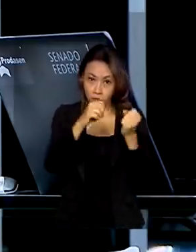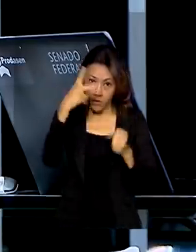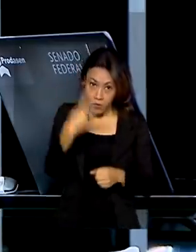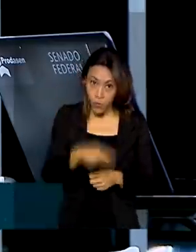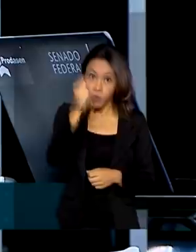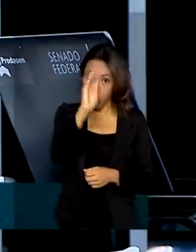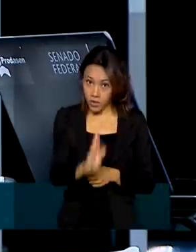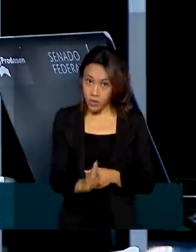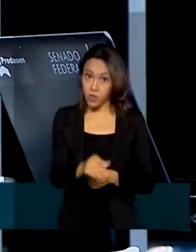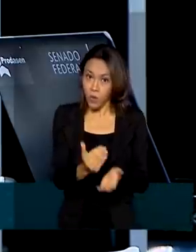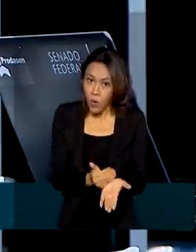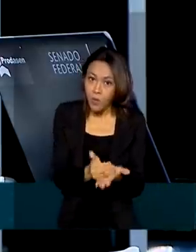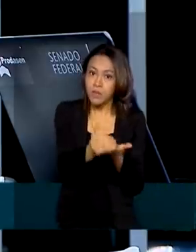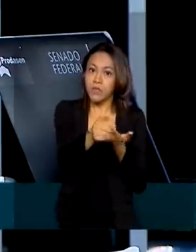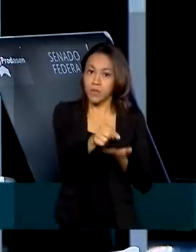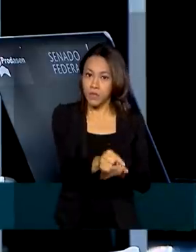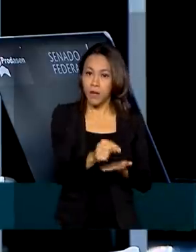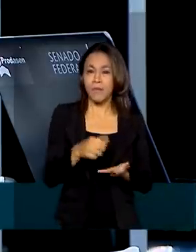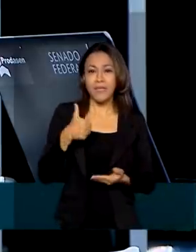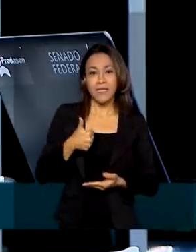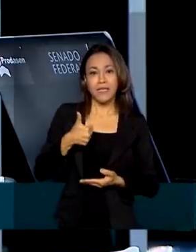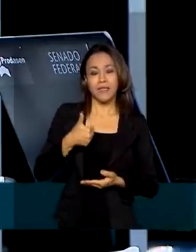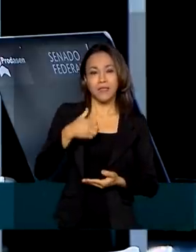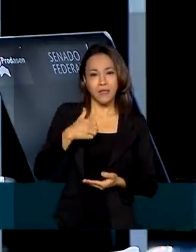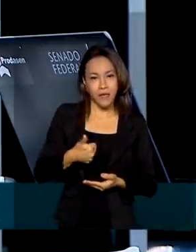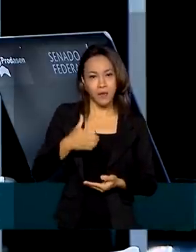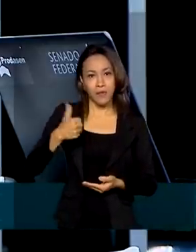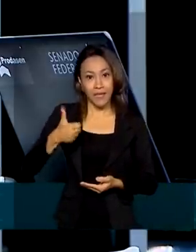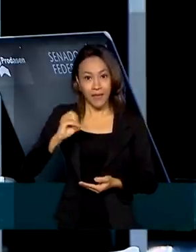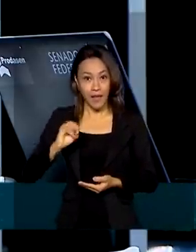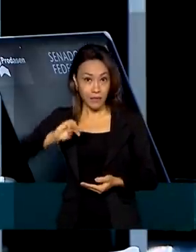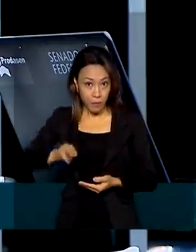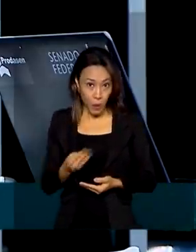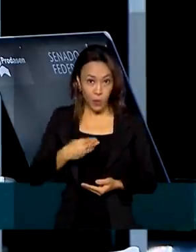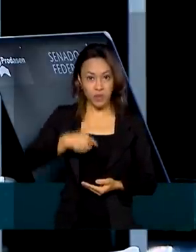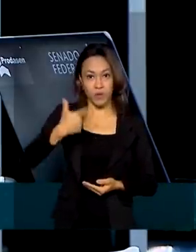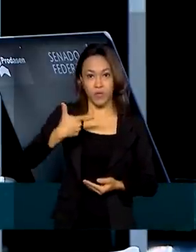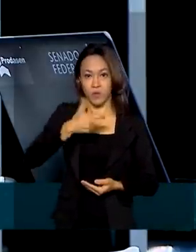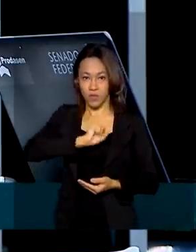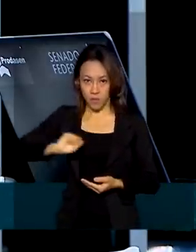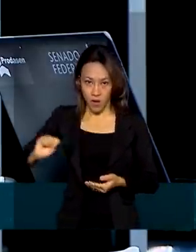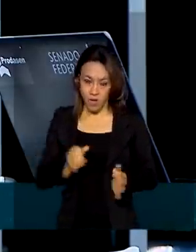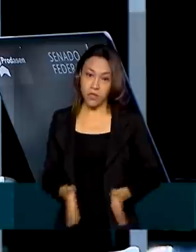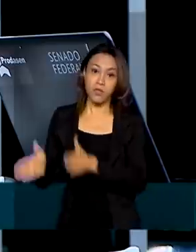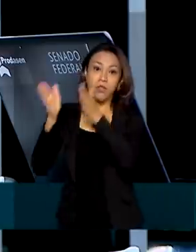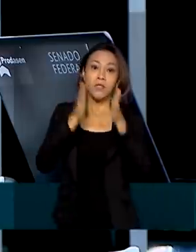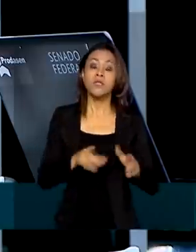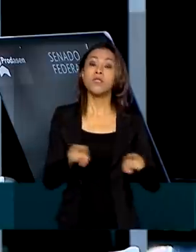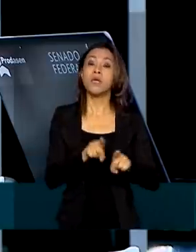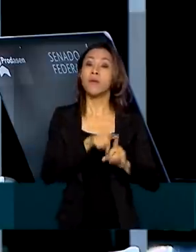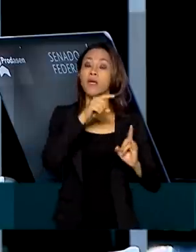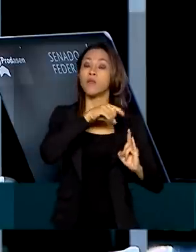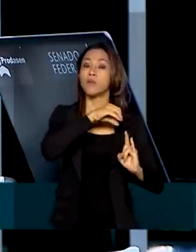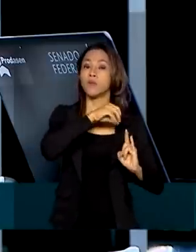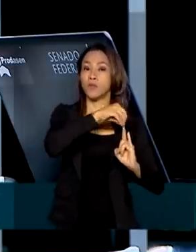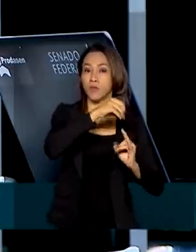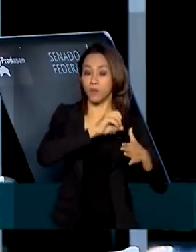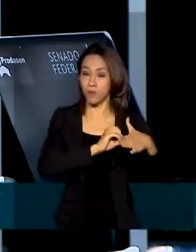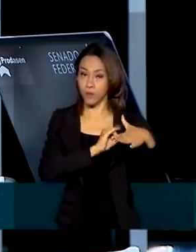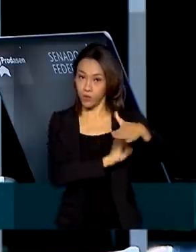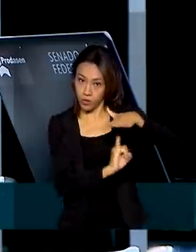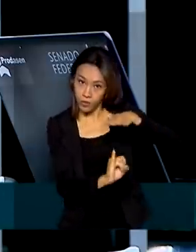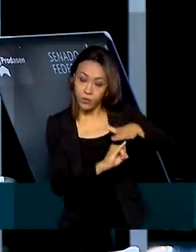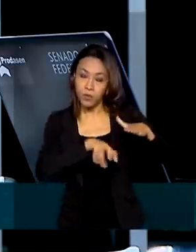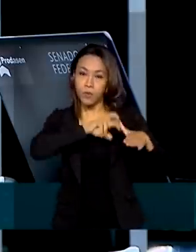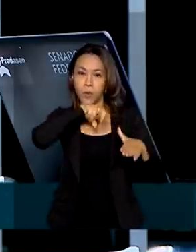no Brasil, 110 milhões de doses no segundo semestre e no Butantan já sinalizamos também uma futura aquisição